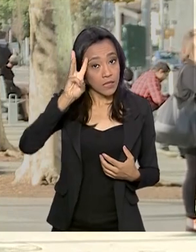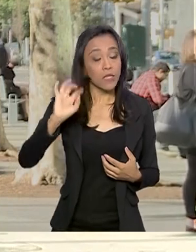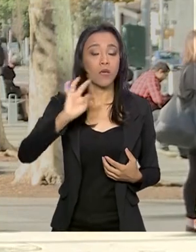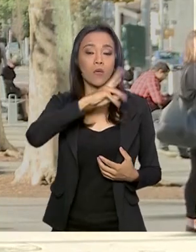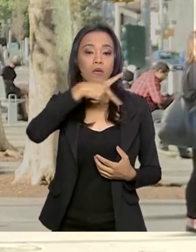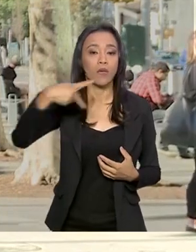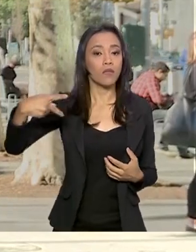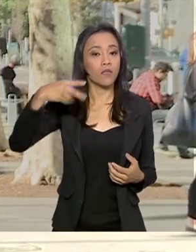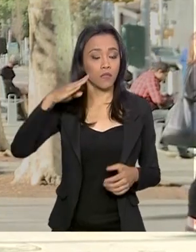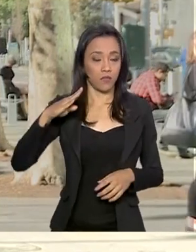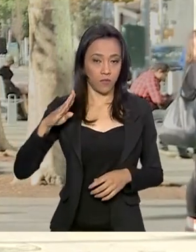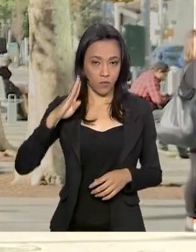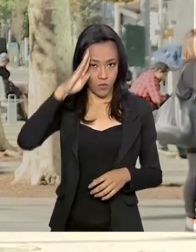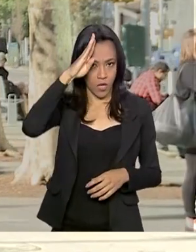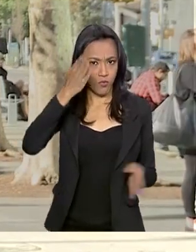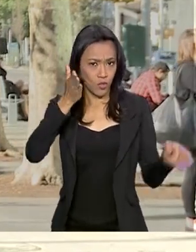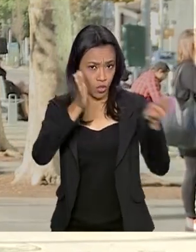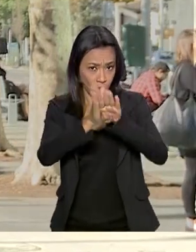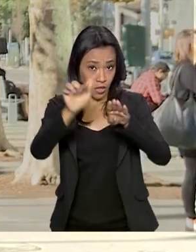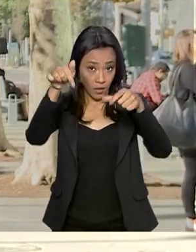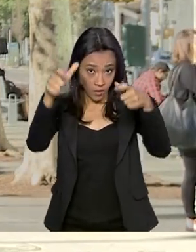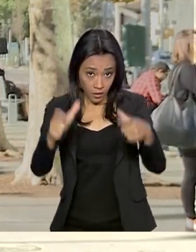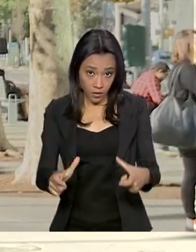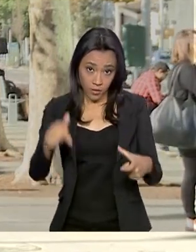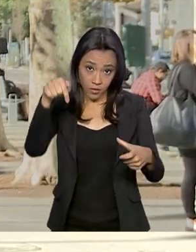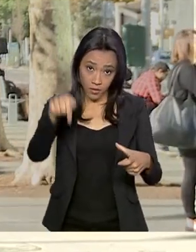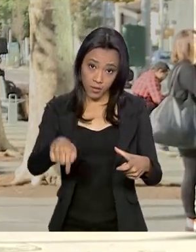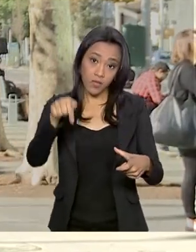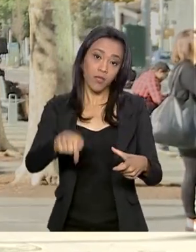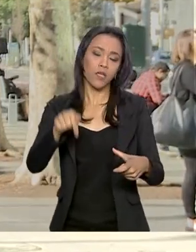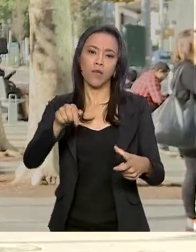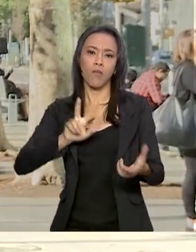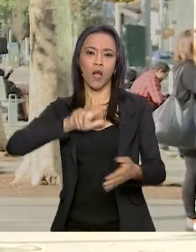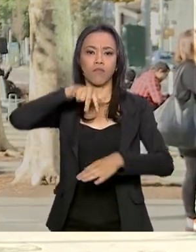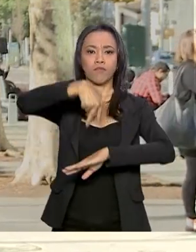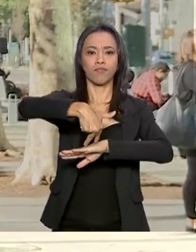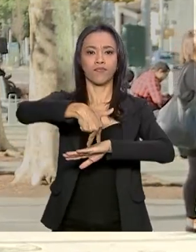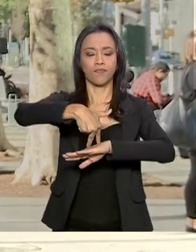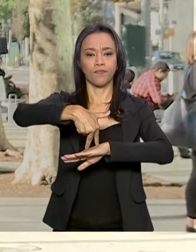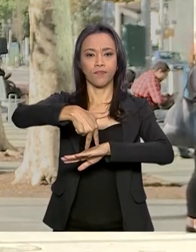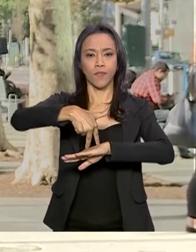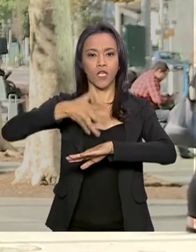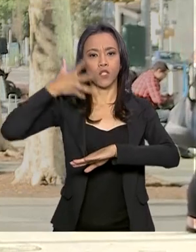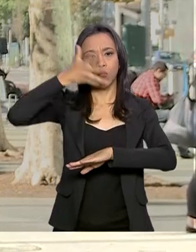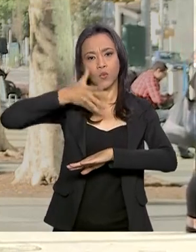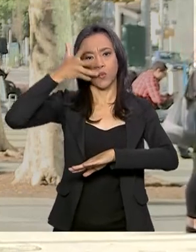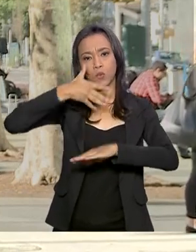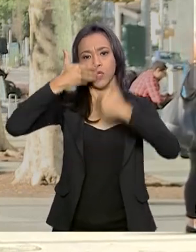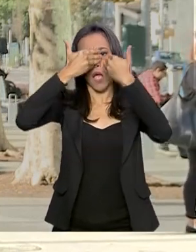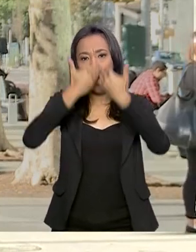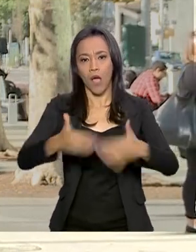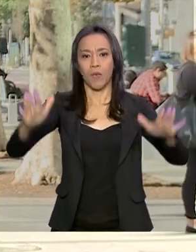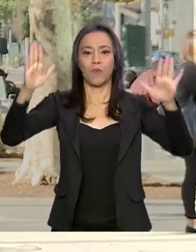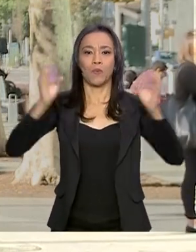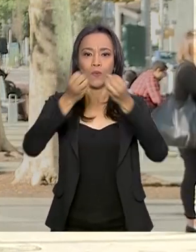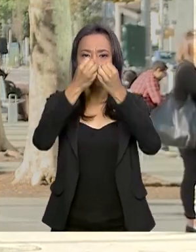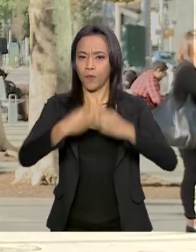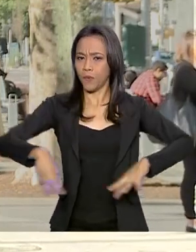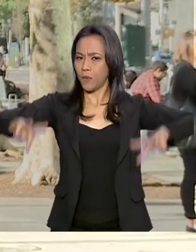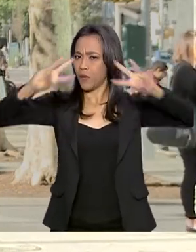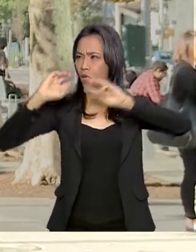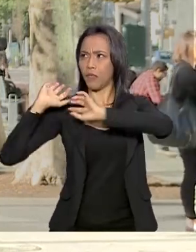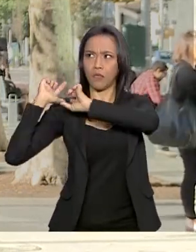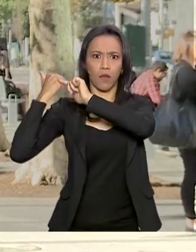presidente Jair Bolsonaro chega aqui para fazer o discurso de abertura, como tradicionalmente ocorre há